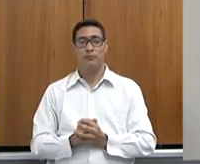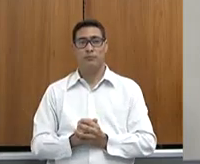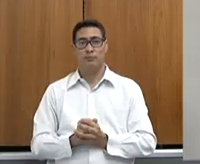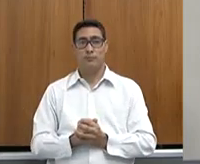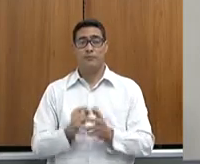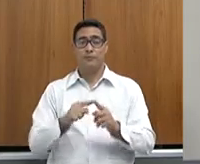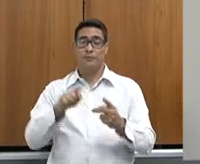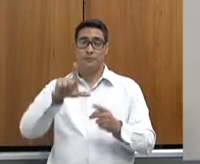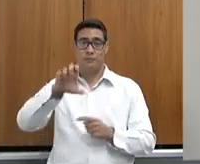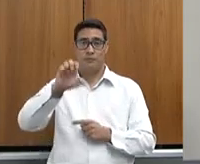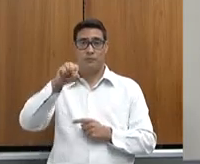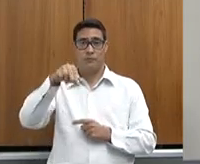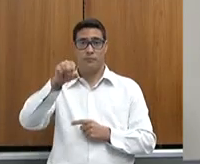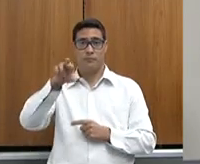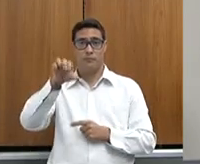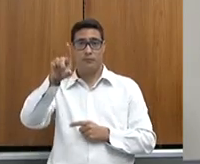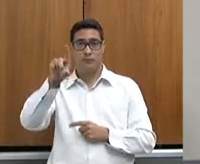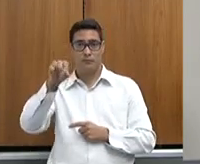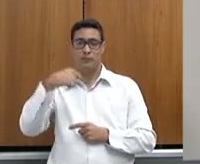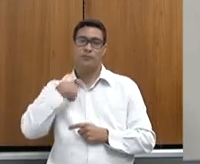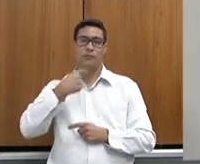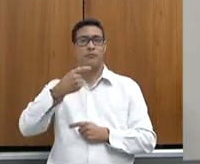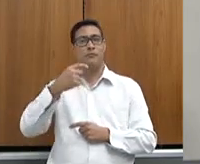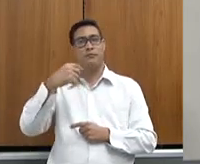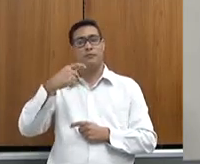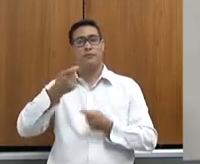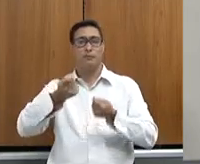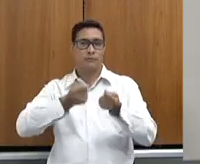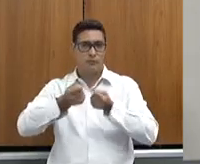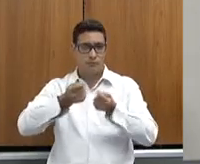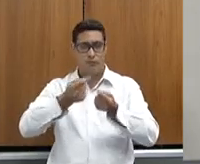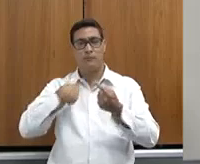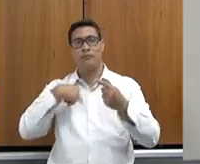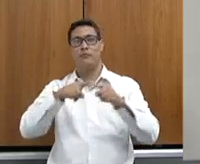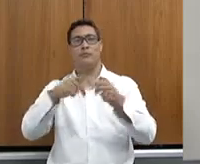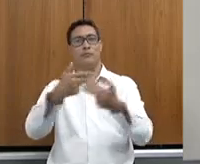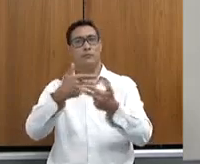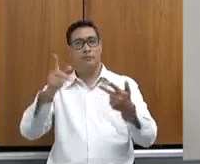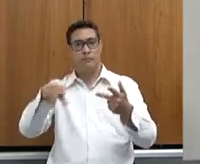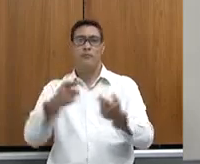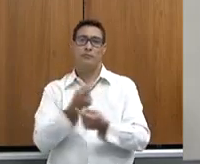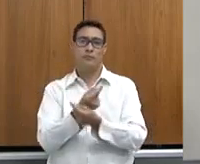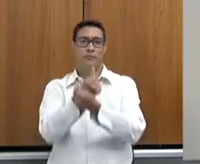Leonardo Brumano, diretor de Administração e Finanças, muito obrigado pela presença.